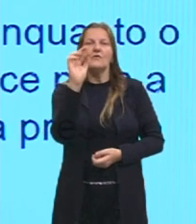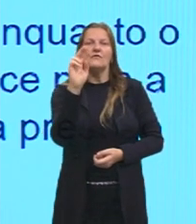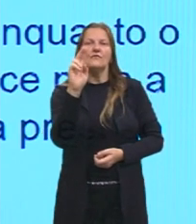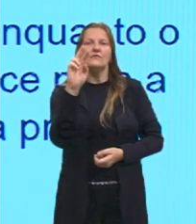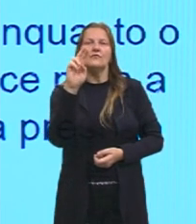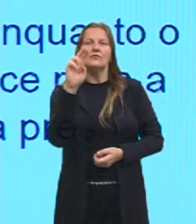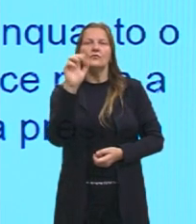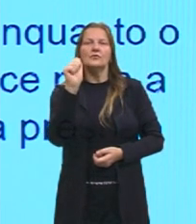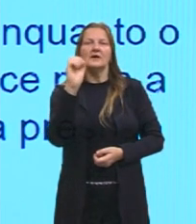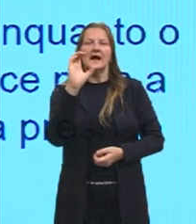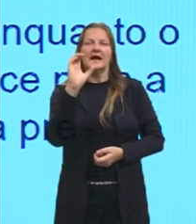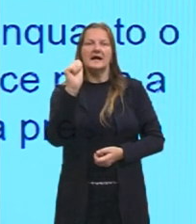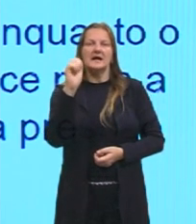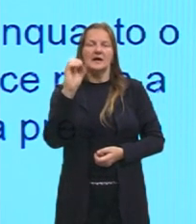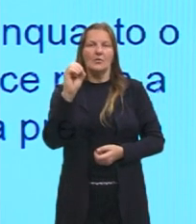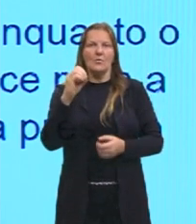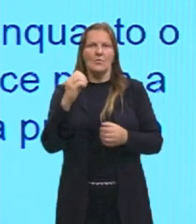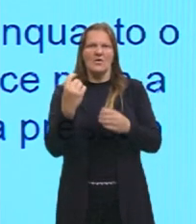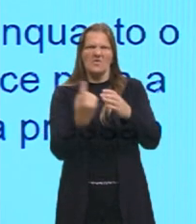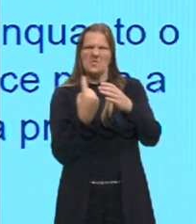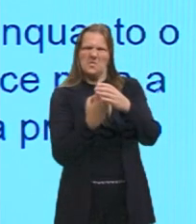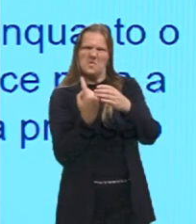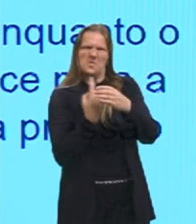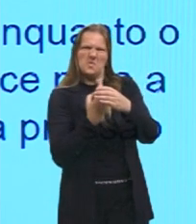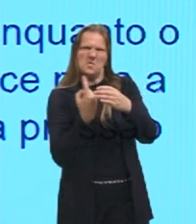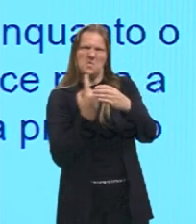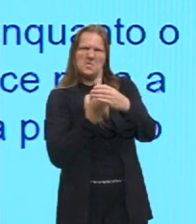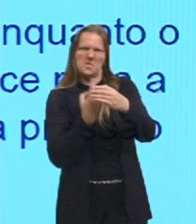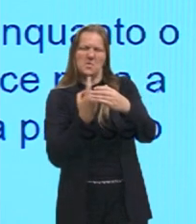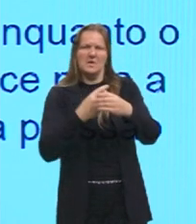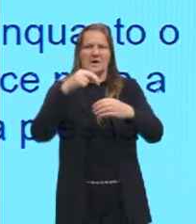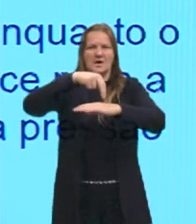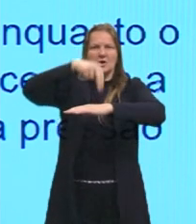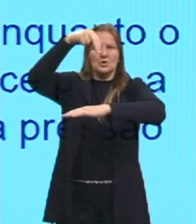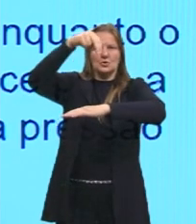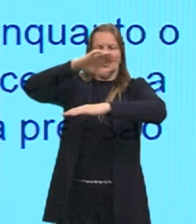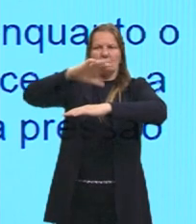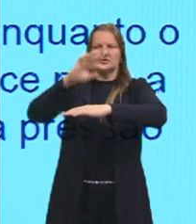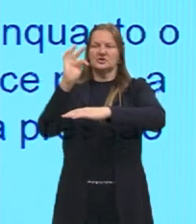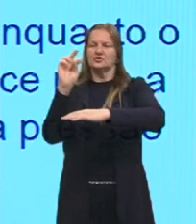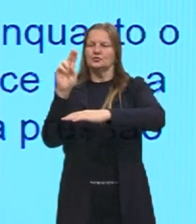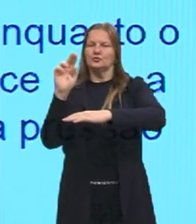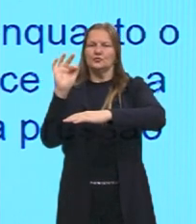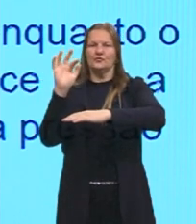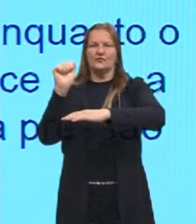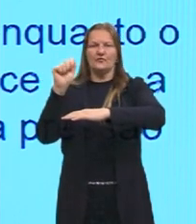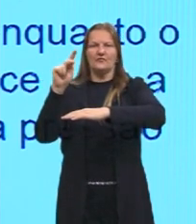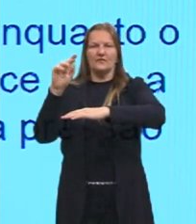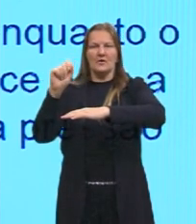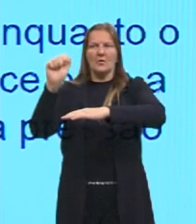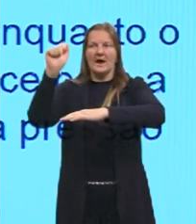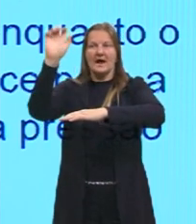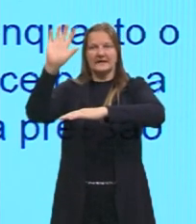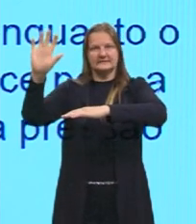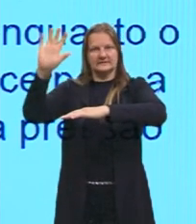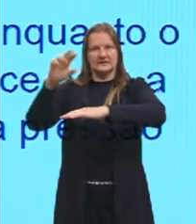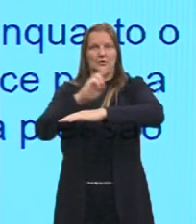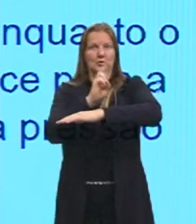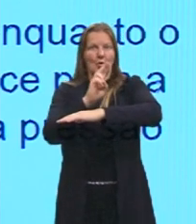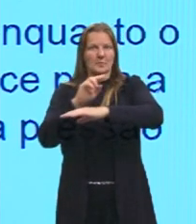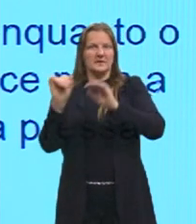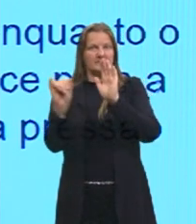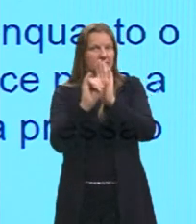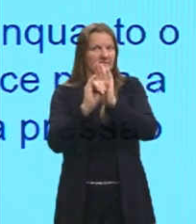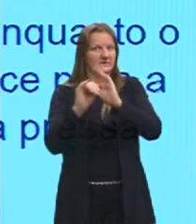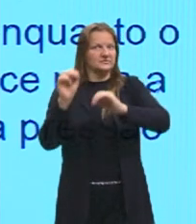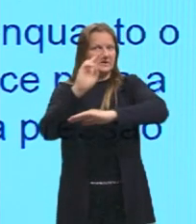Às vezes confunde esses dois nomezinhos, tá, gurizada? Furacão na América do Norte, tufão na América, na Ásia, tá? Isso é